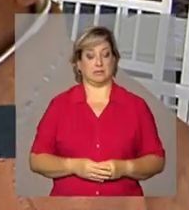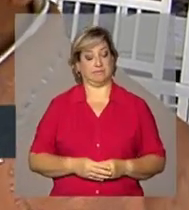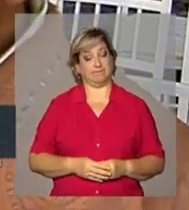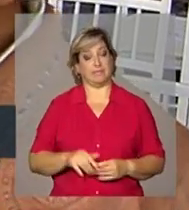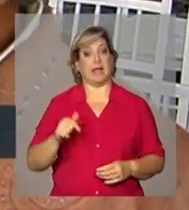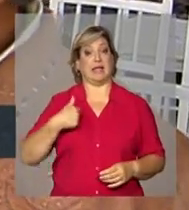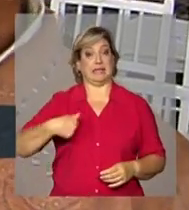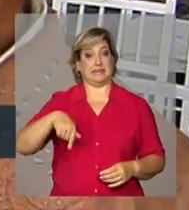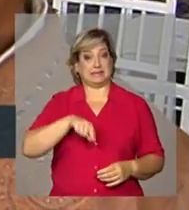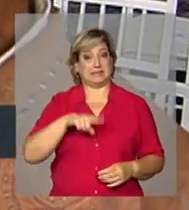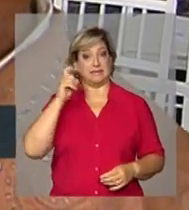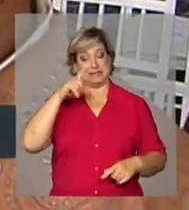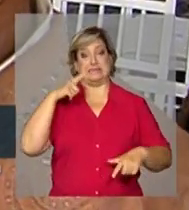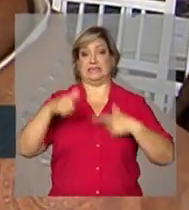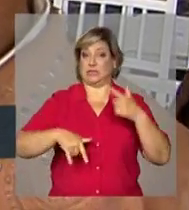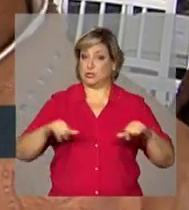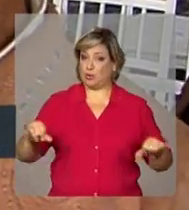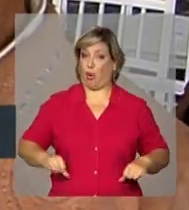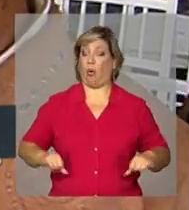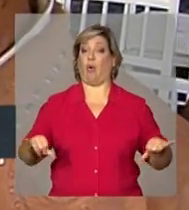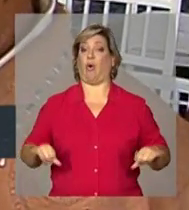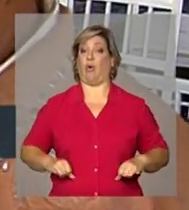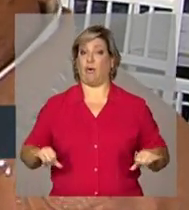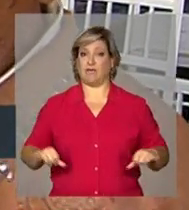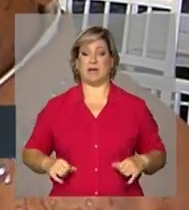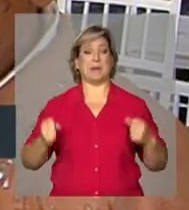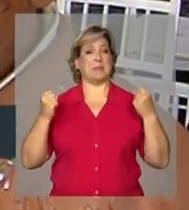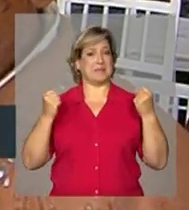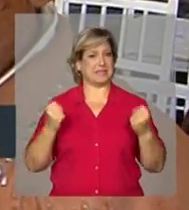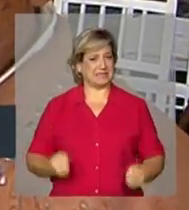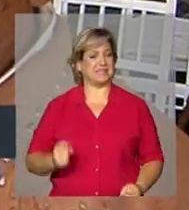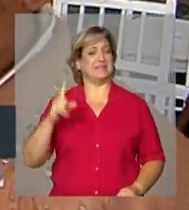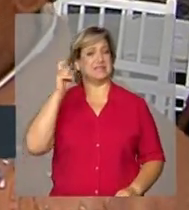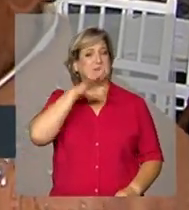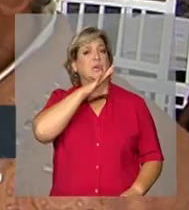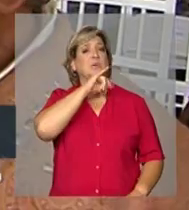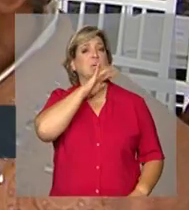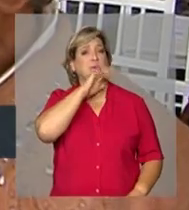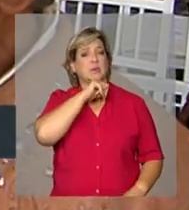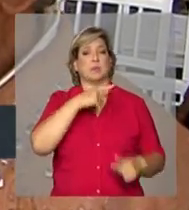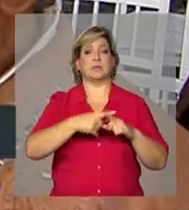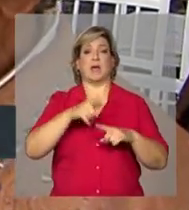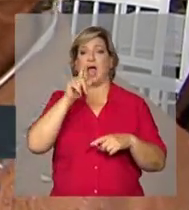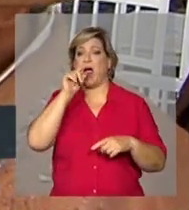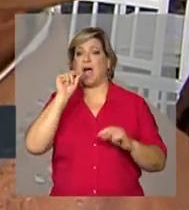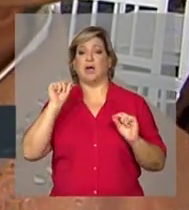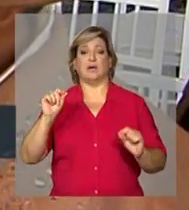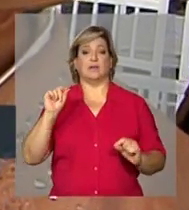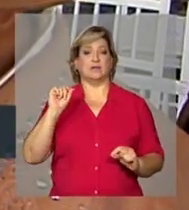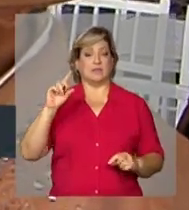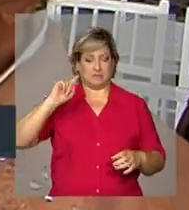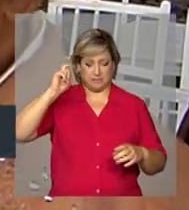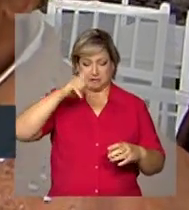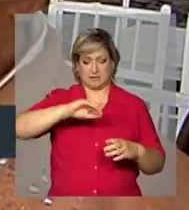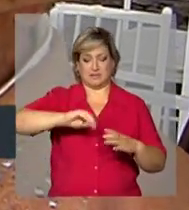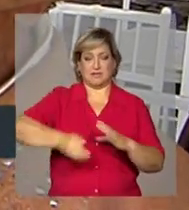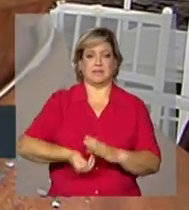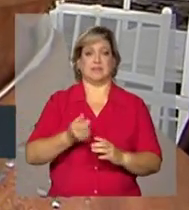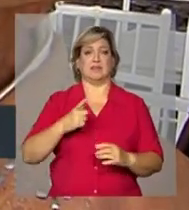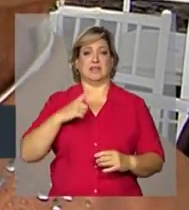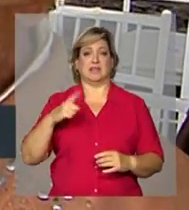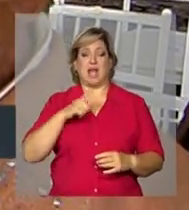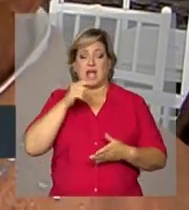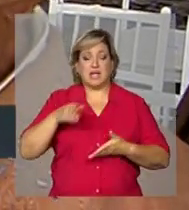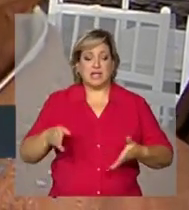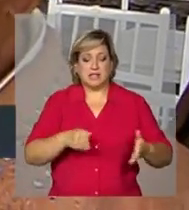gente trabalhando sofrido, coisa pesada, o negócio era ruim mesmo. E as águas mesmo cavavam cacimba nas fontes,